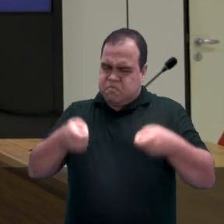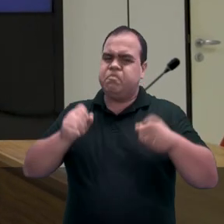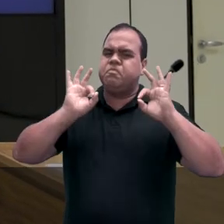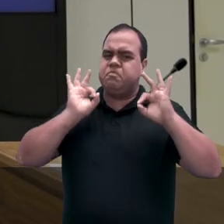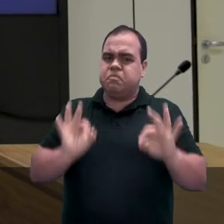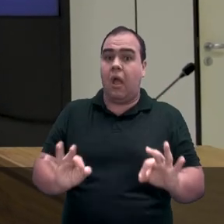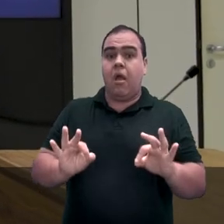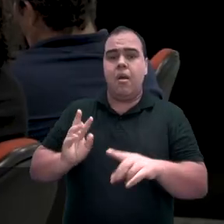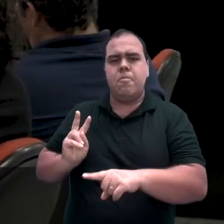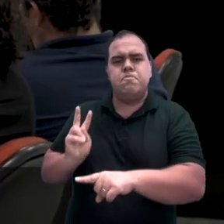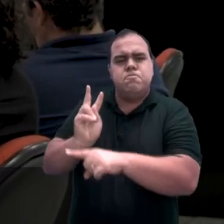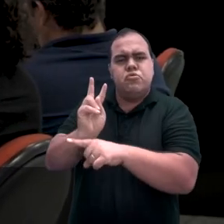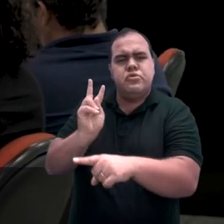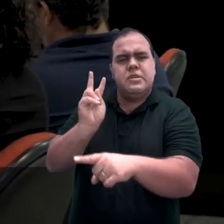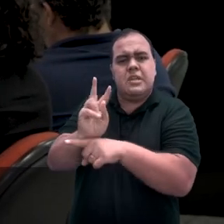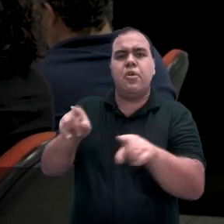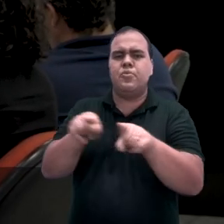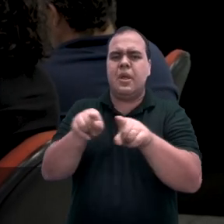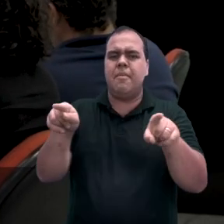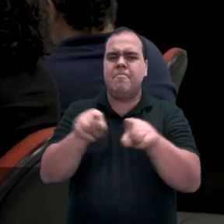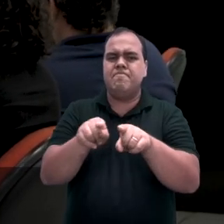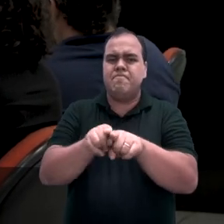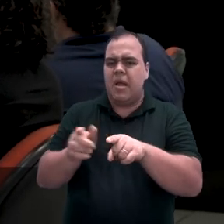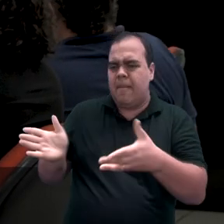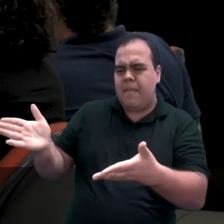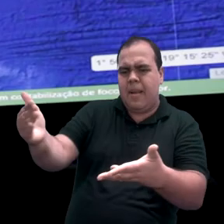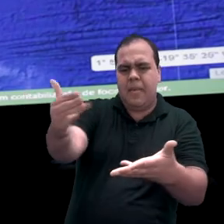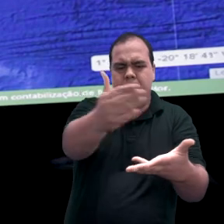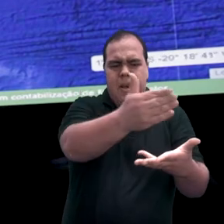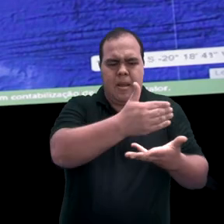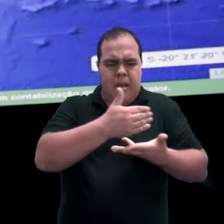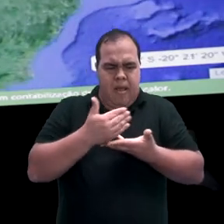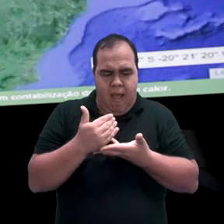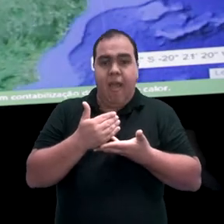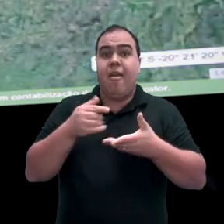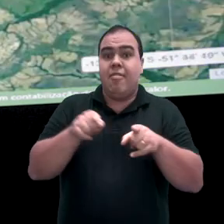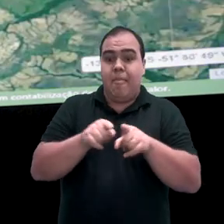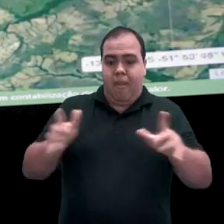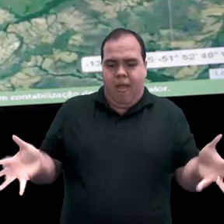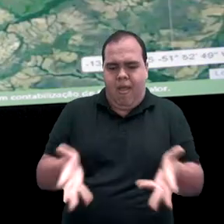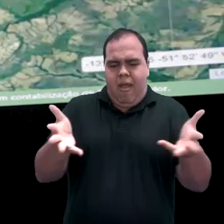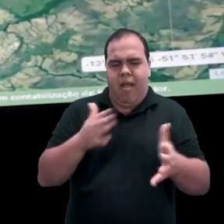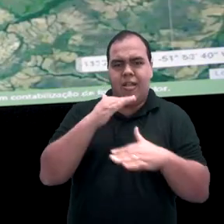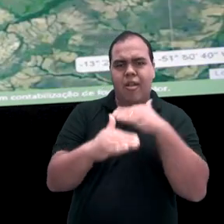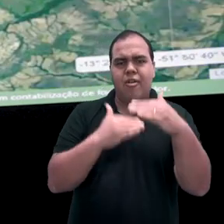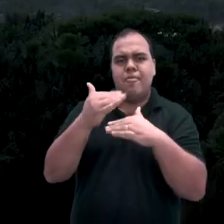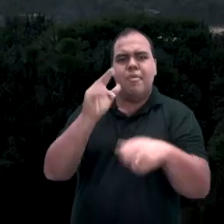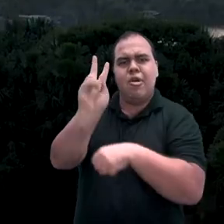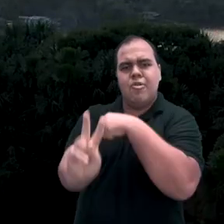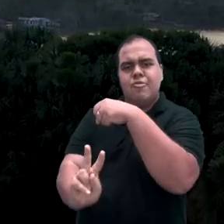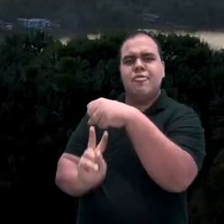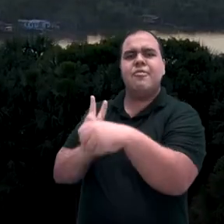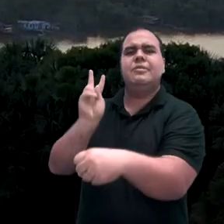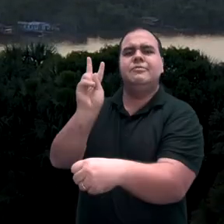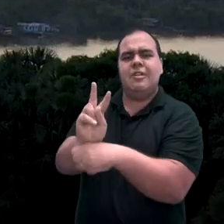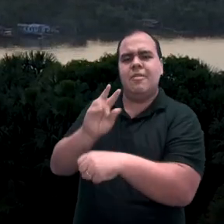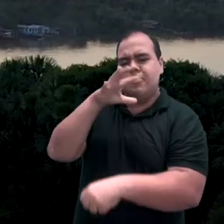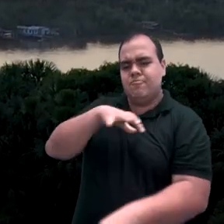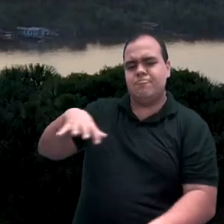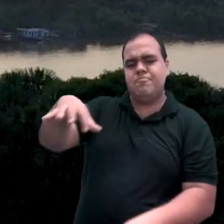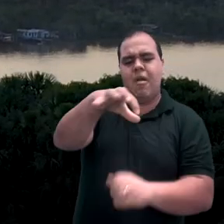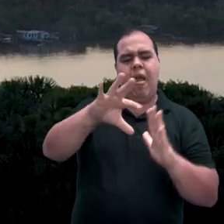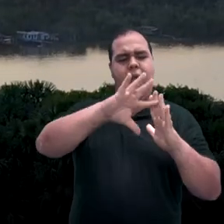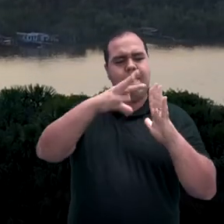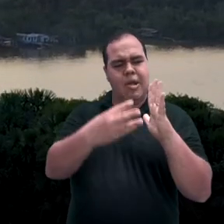decisivo para a proteção, para a integração e para a promoção do desenvolvimento sustentável